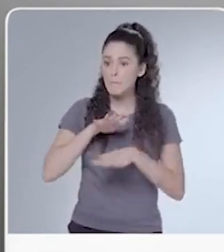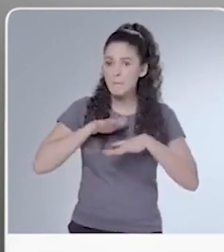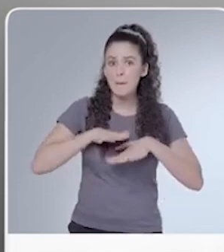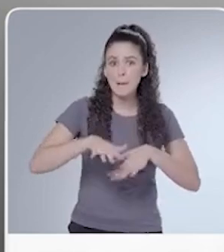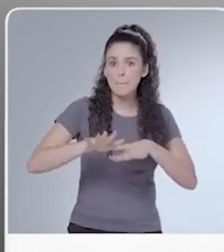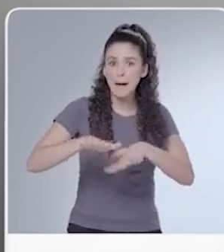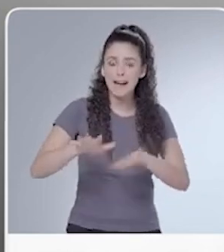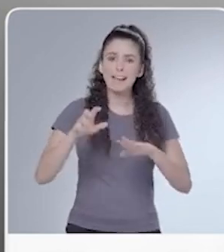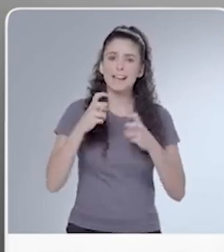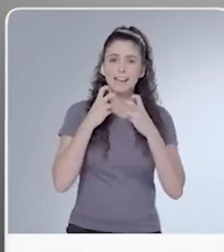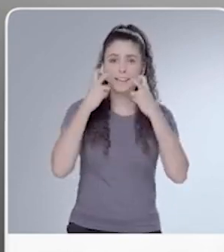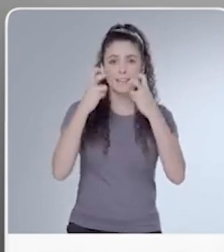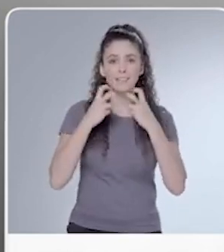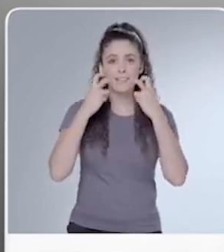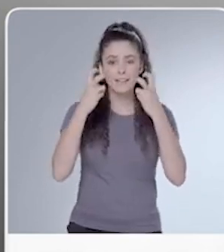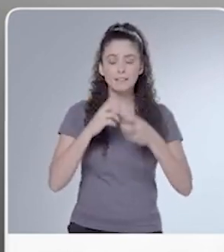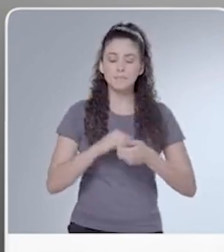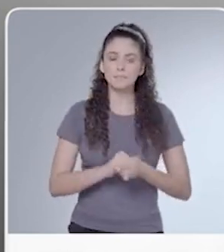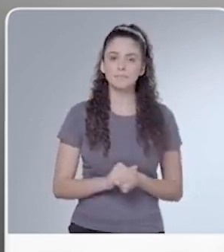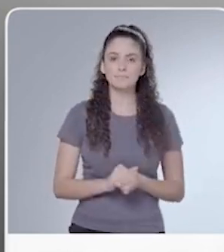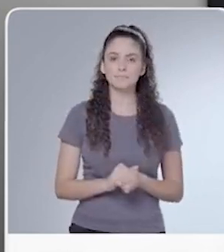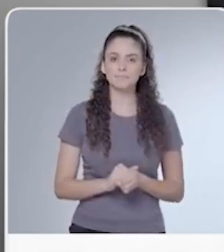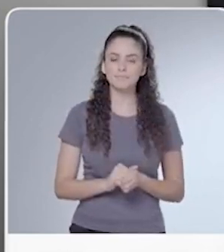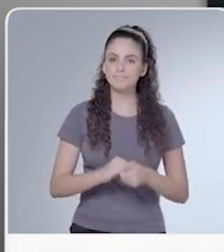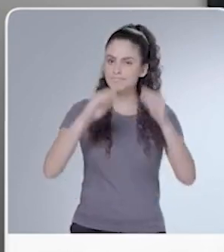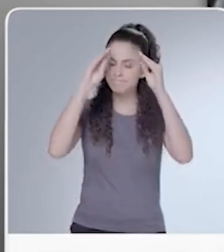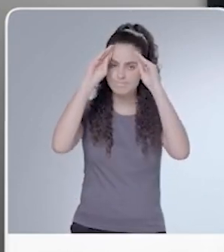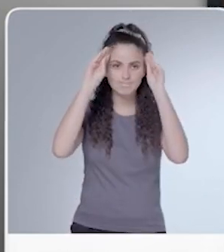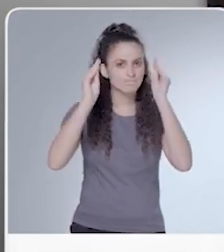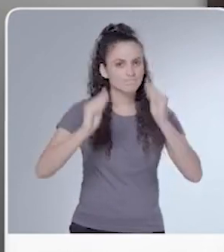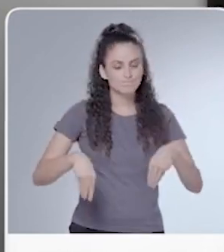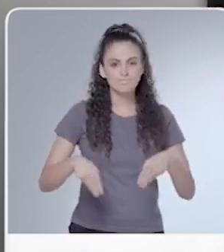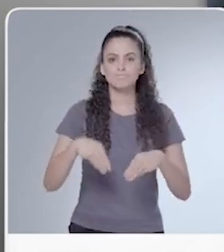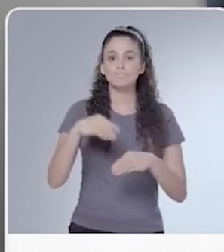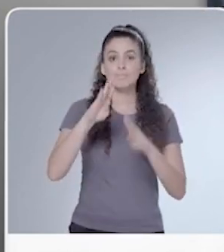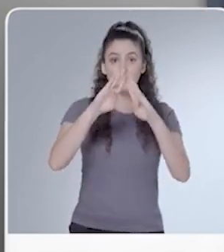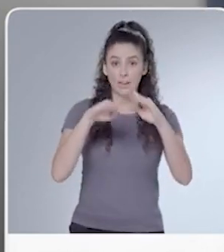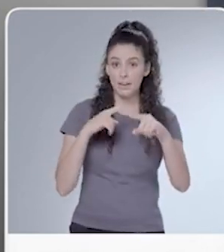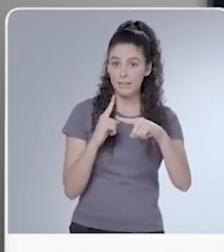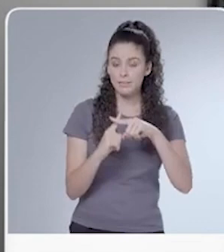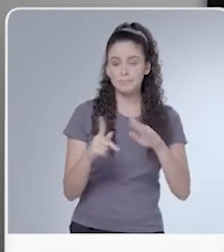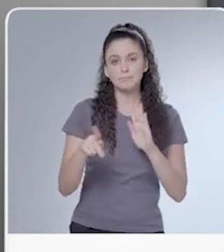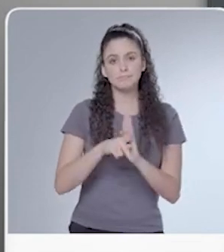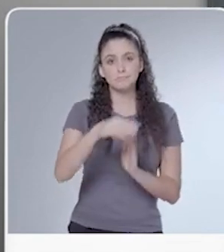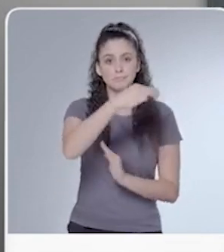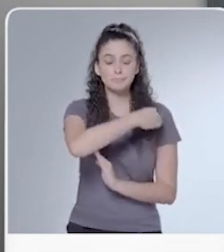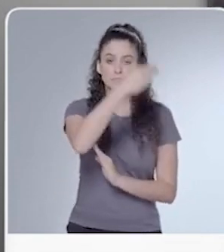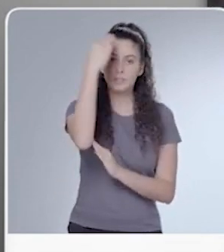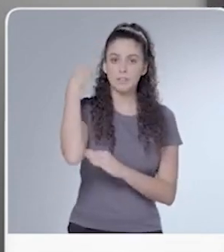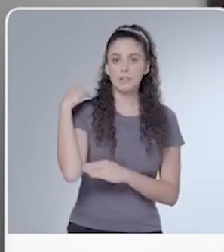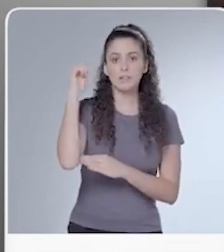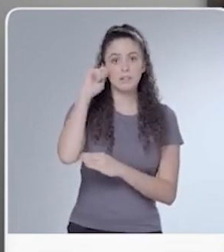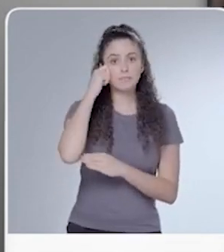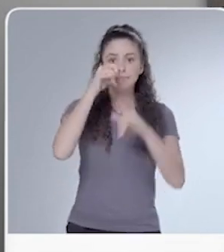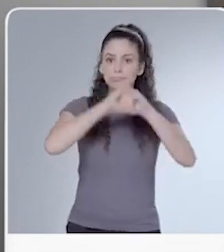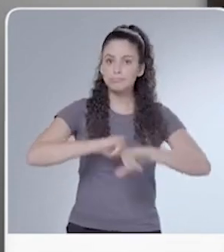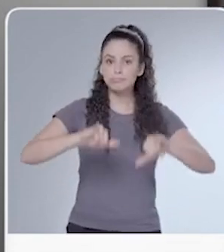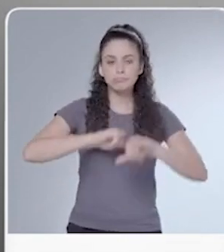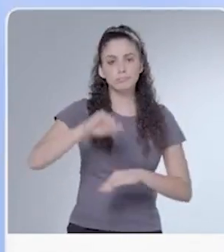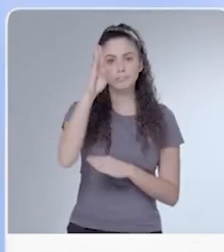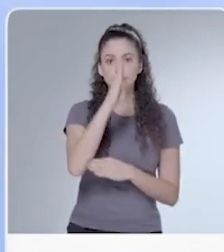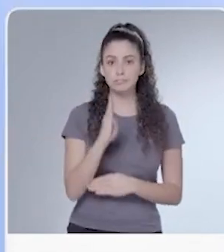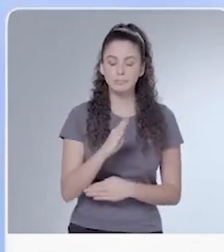todo mundo começa a gritar. O desrespeito ao santuário de Nossa Senhora repercutiu em todo o país.